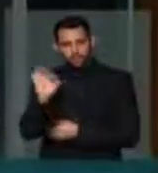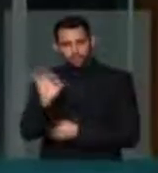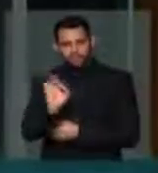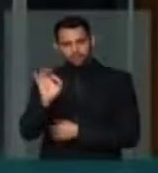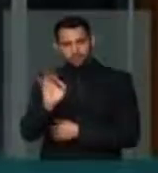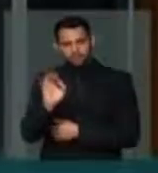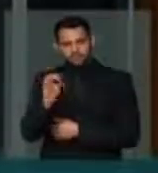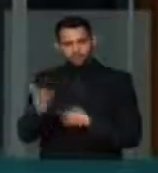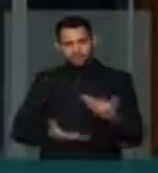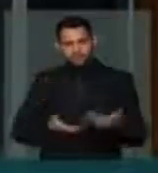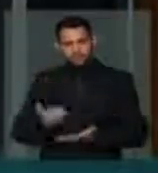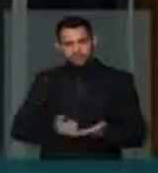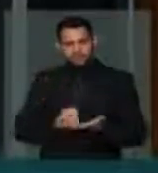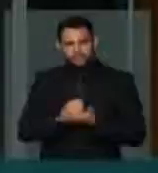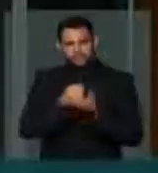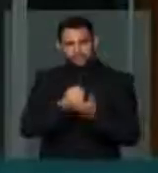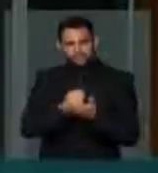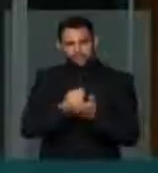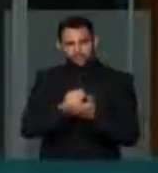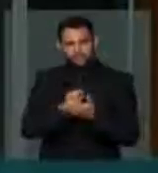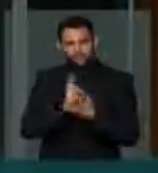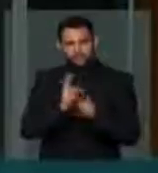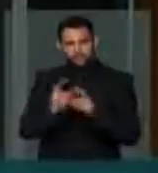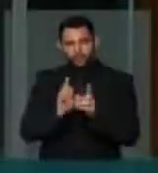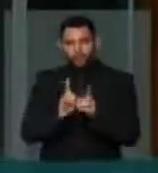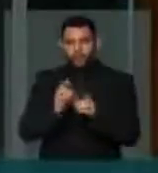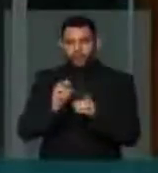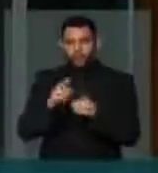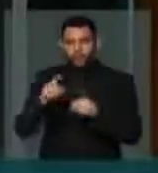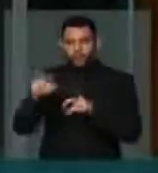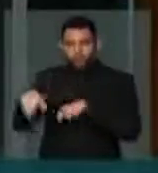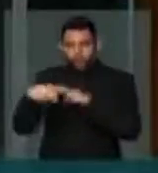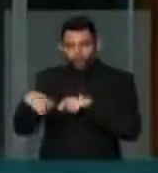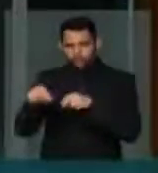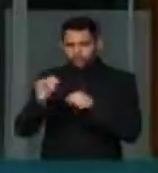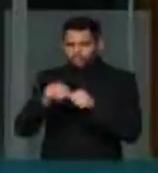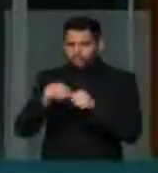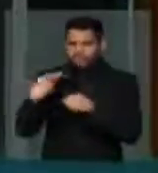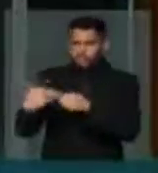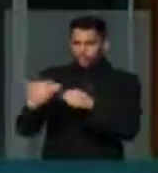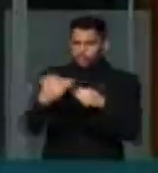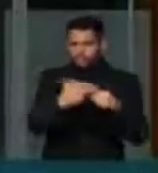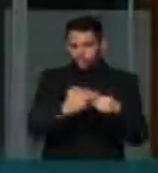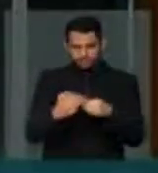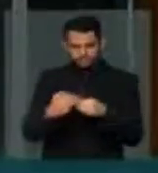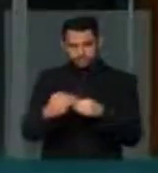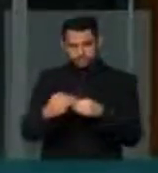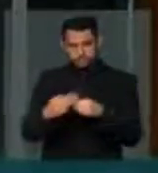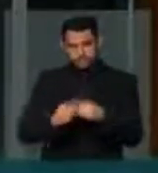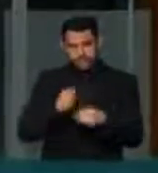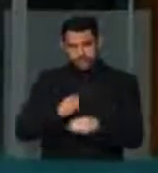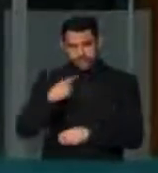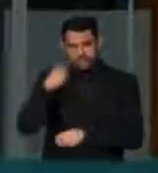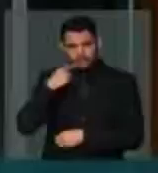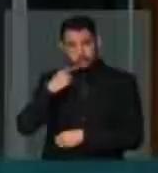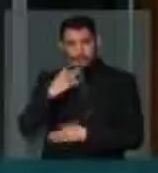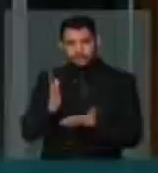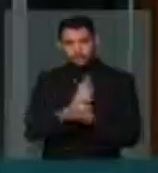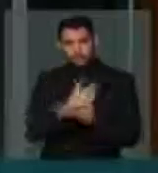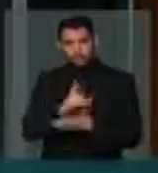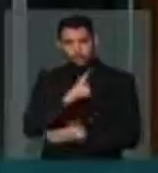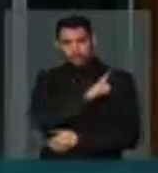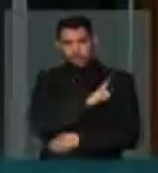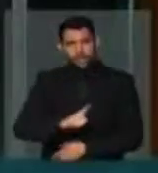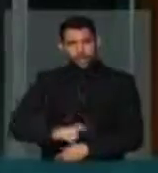do serviço de assistência técnica e extensão rural espalhado por 5.300 municípios. Estão aqui parlamentares que foram governadores,